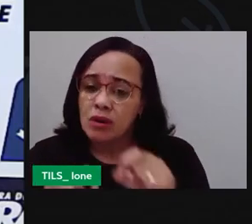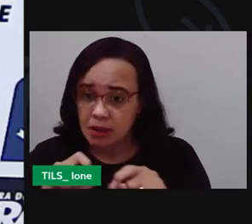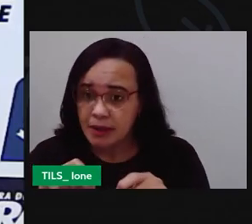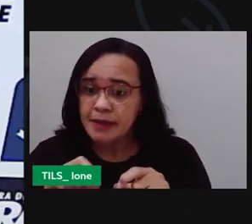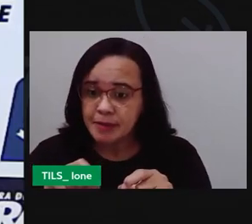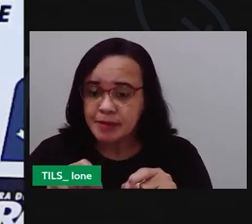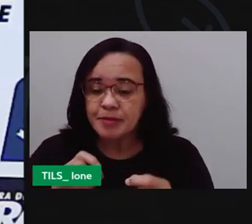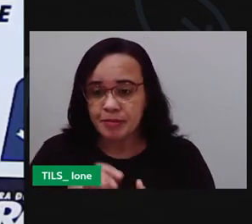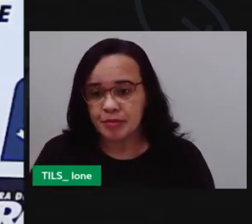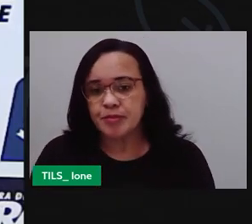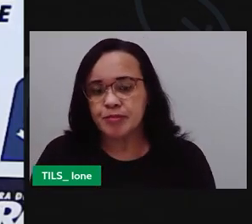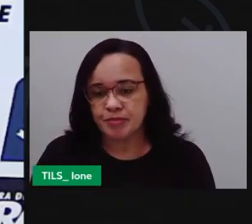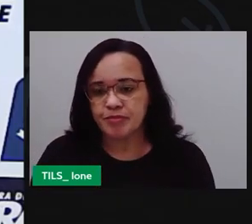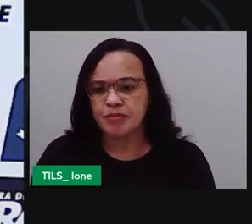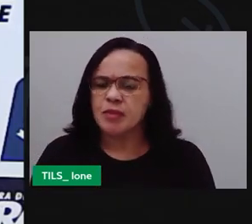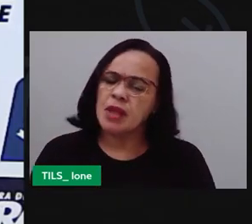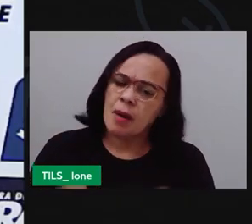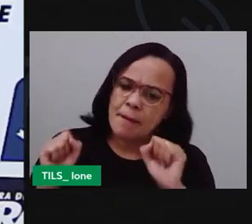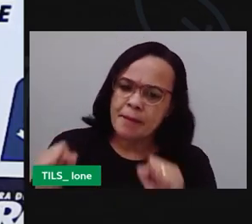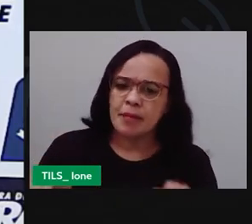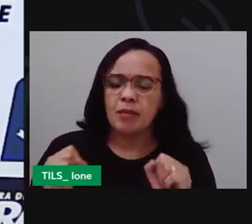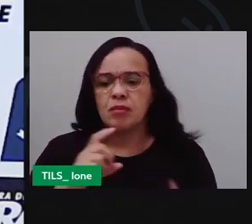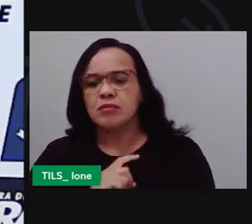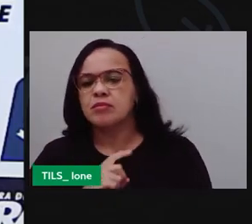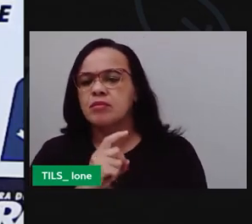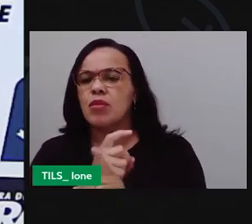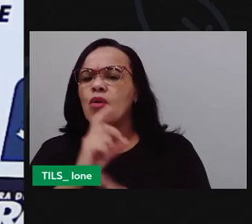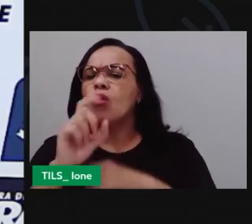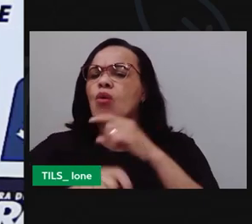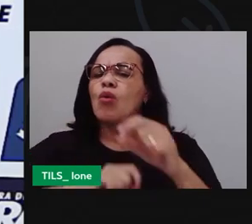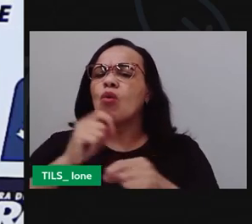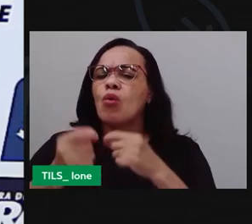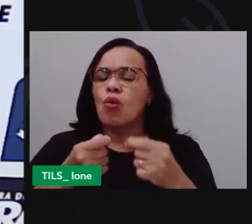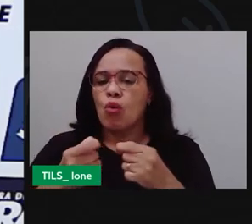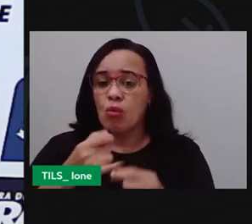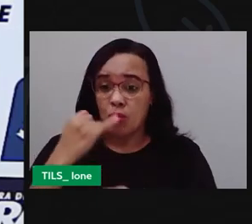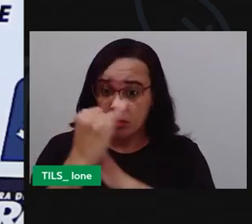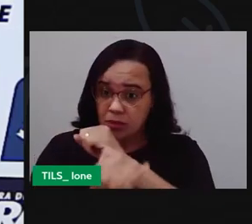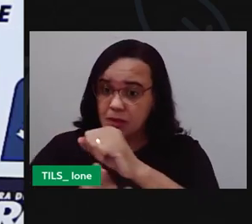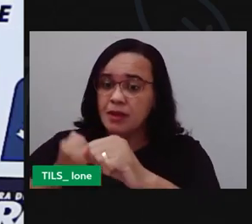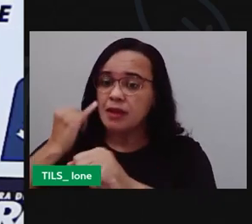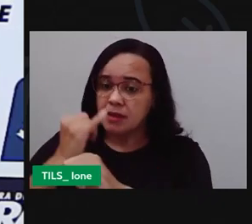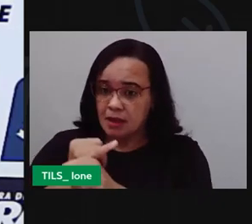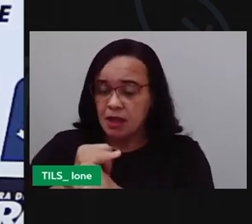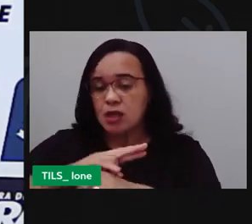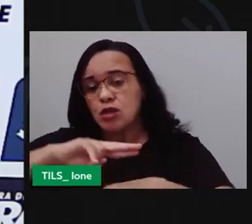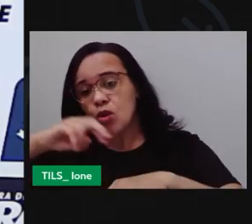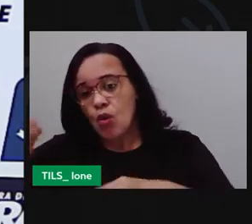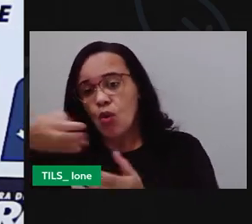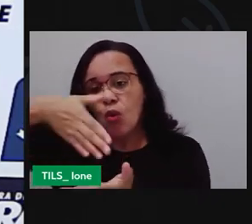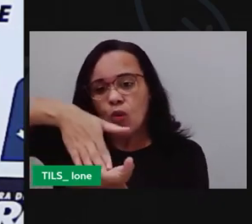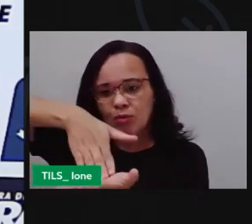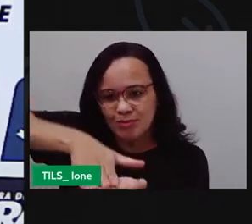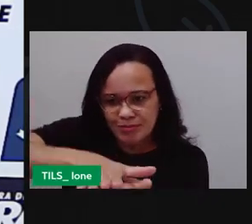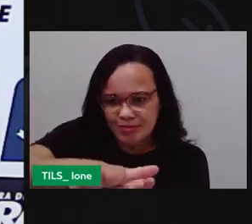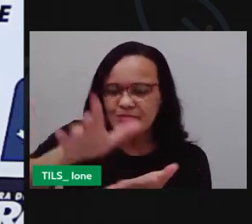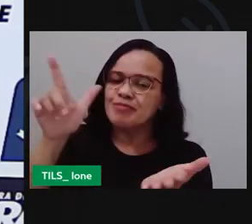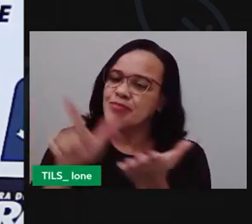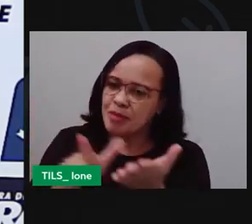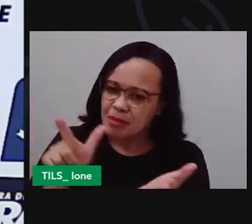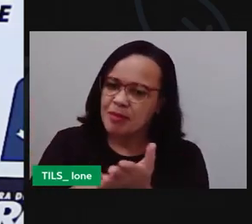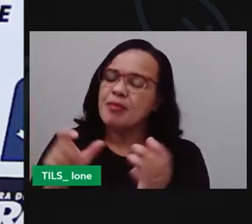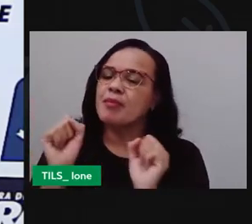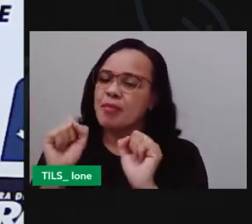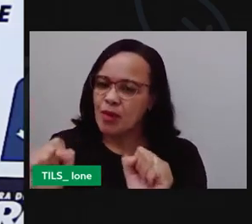e ele pode ser encontrado impresso ou digital tá então foram algumas das coisas foram